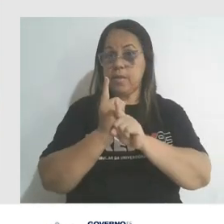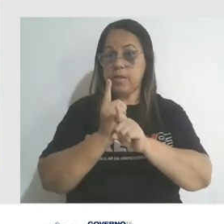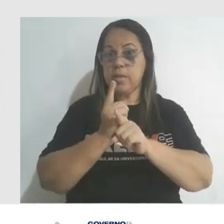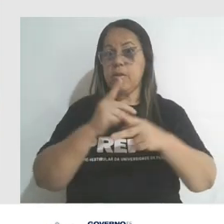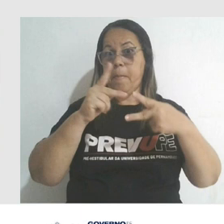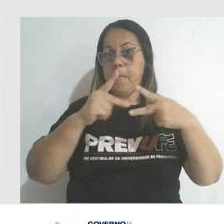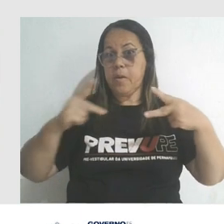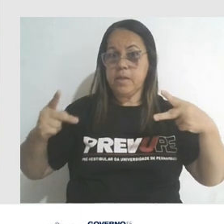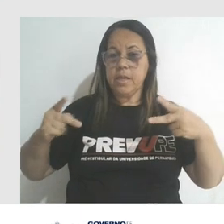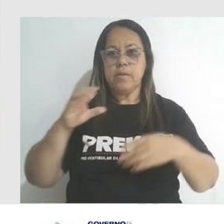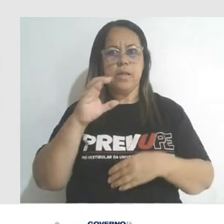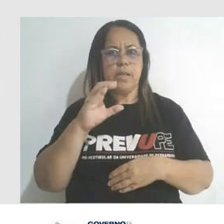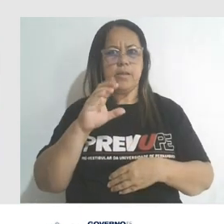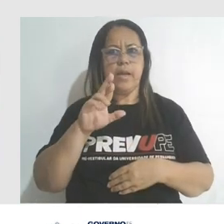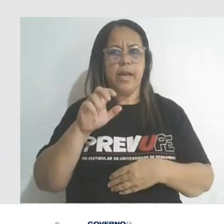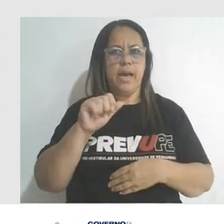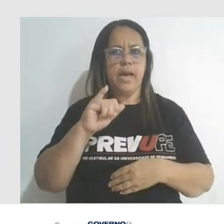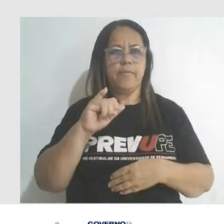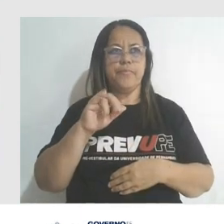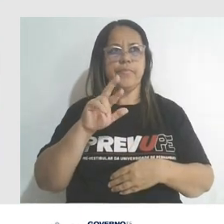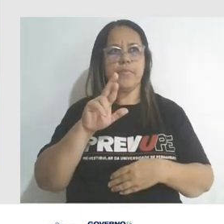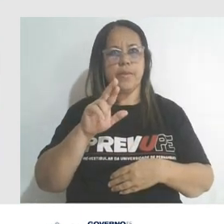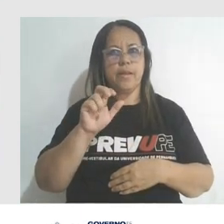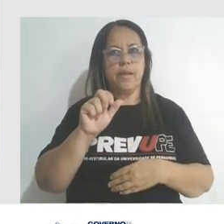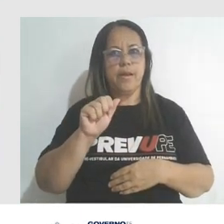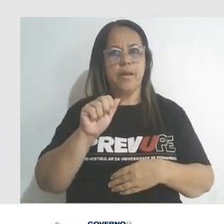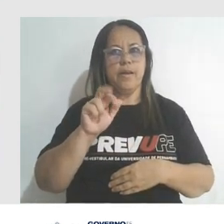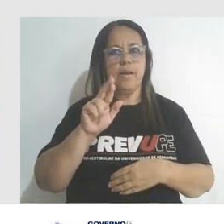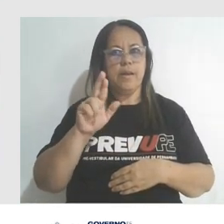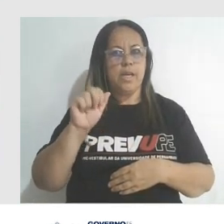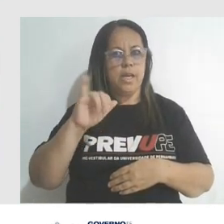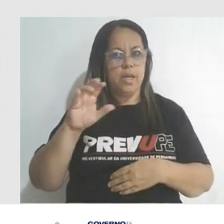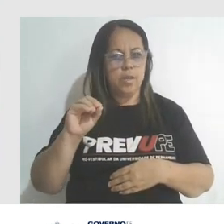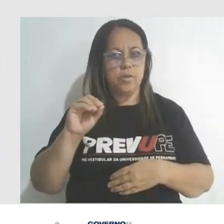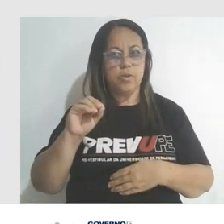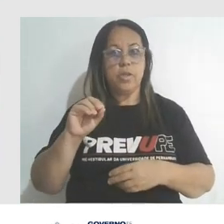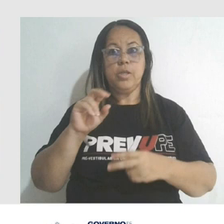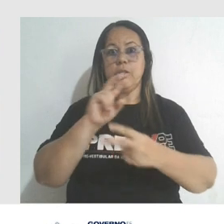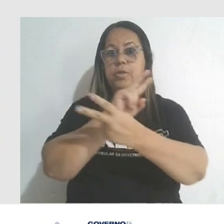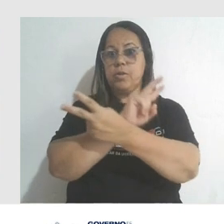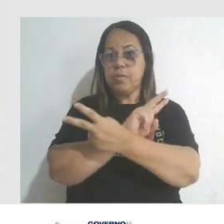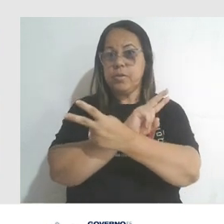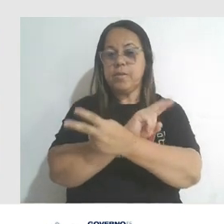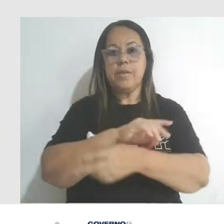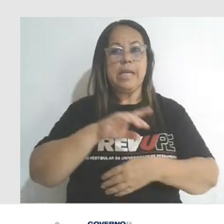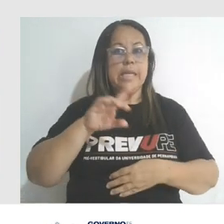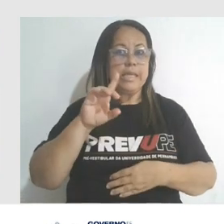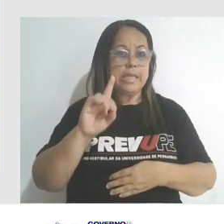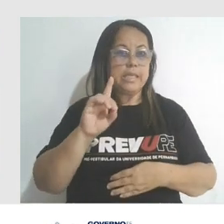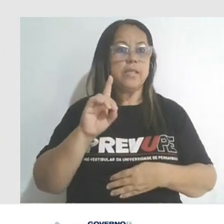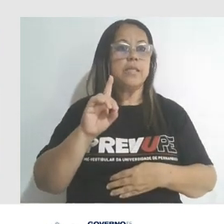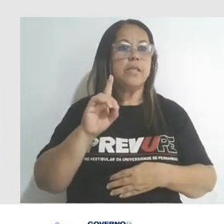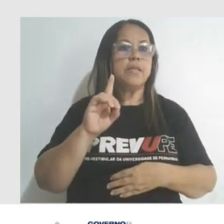proteínas, letra C, rearranjo de cromossomos, letra D, modificação de código genético e letra E,